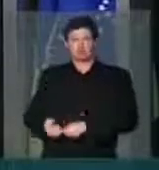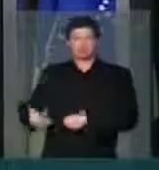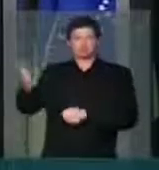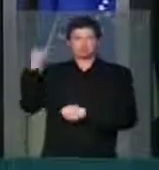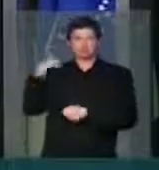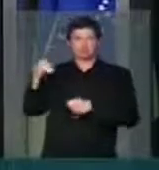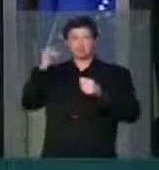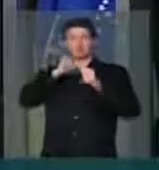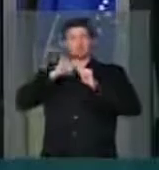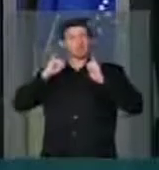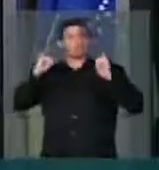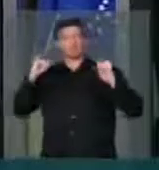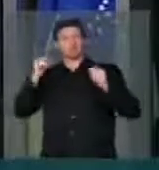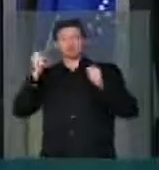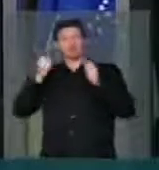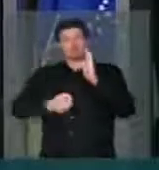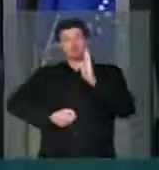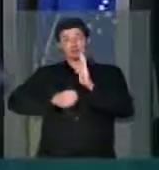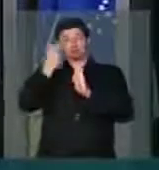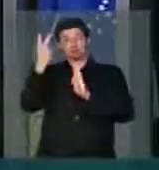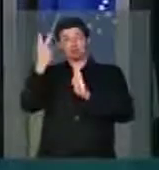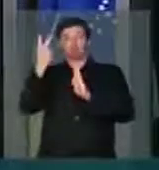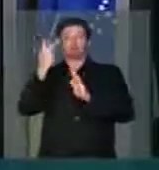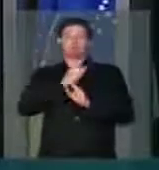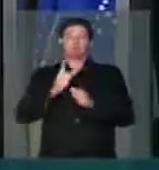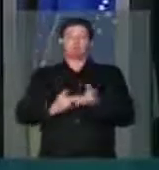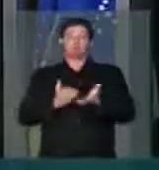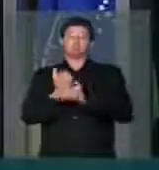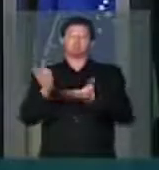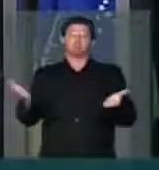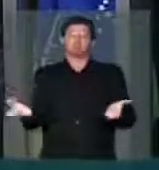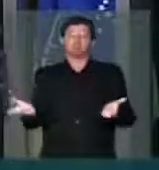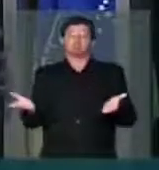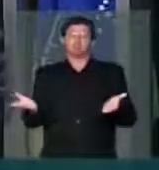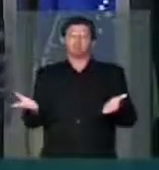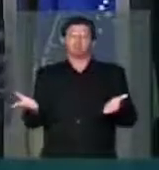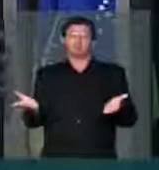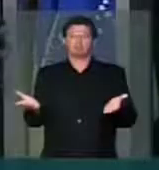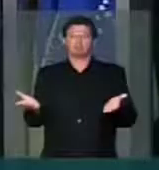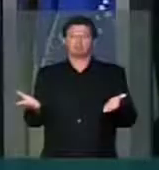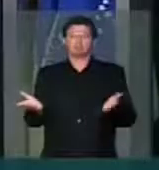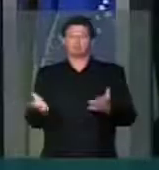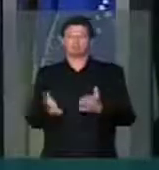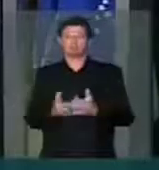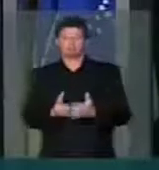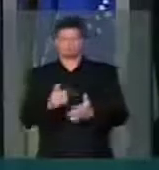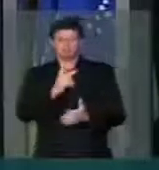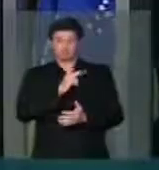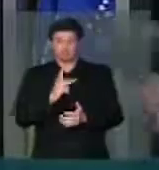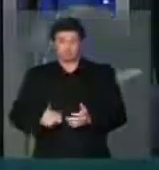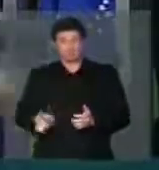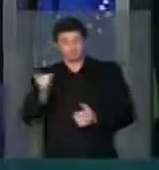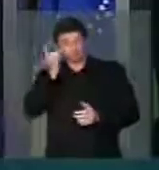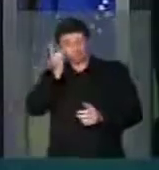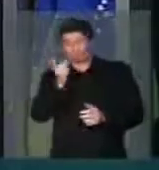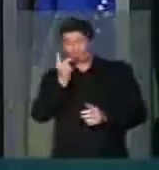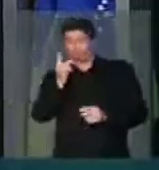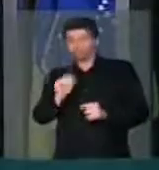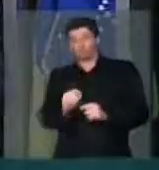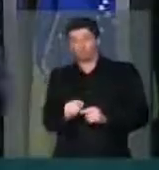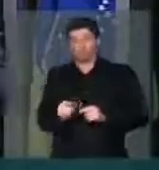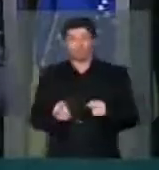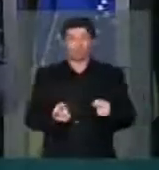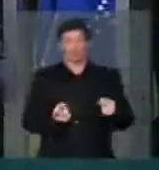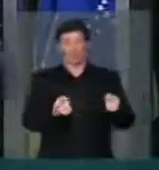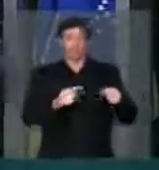para fazer a sua reeleição à presidência da República. A presidente diz que